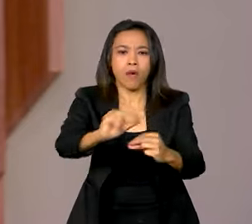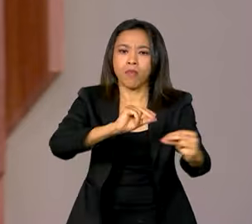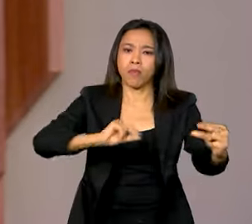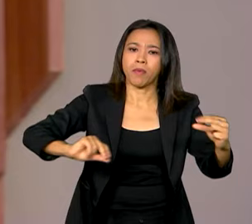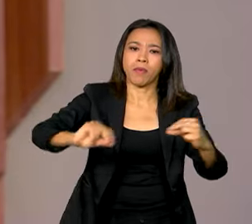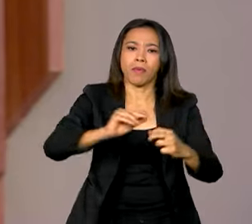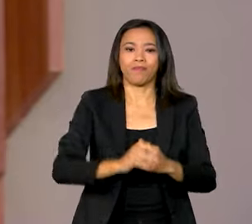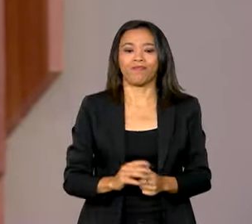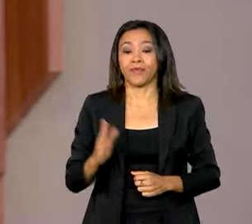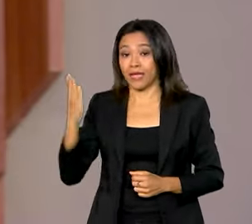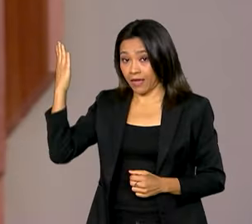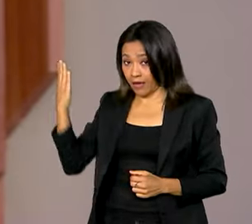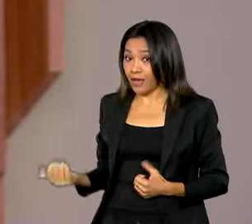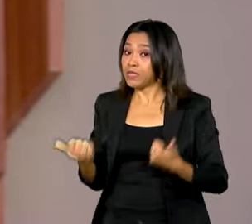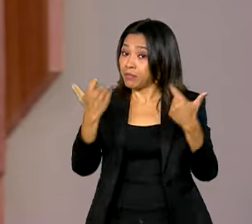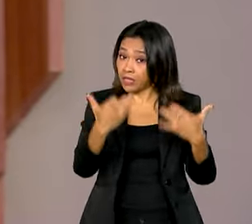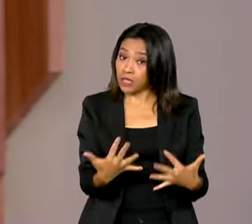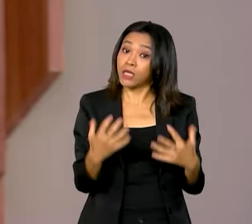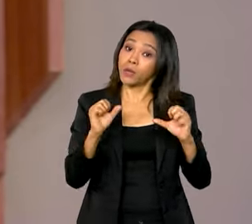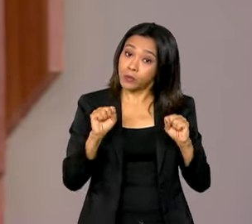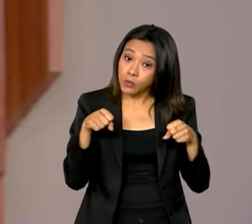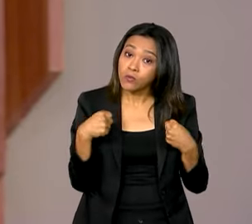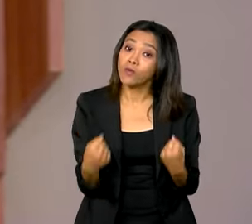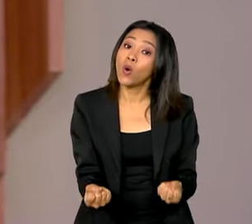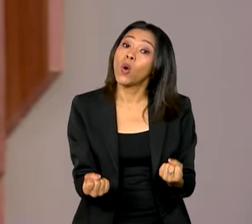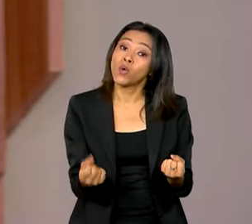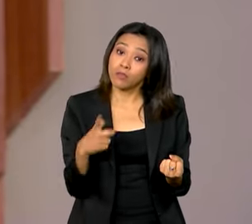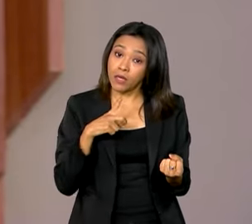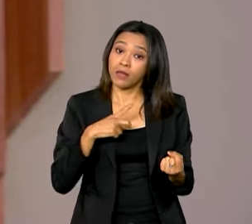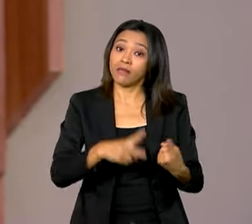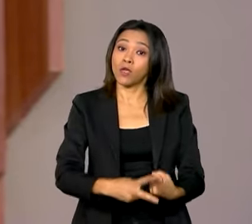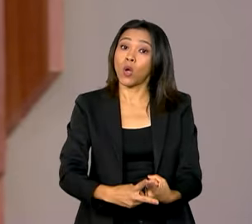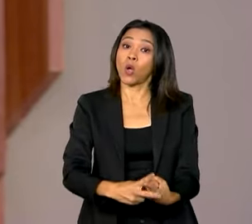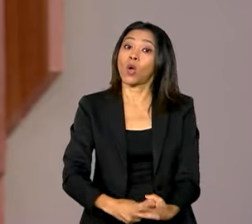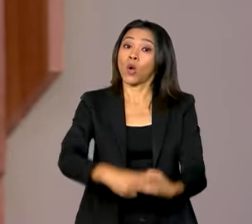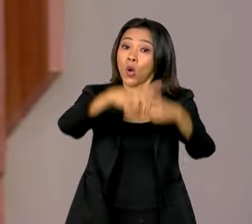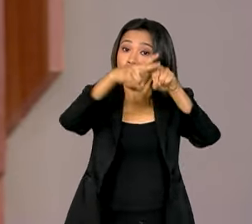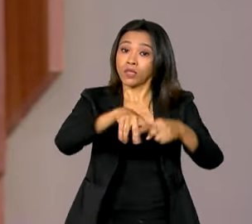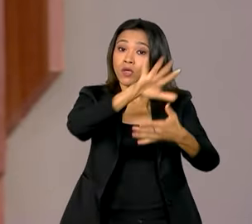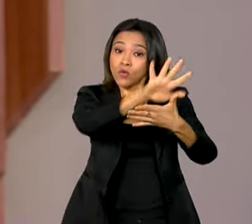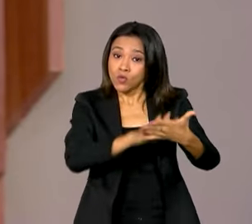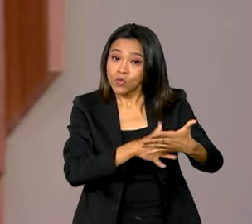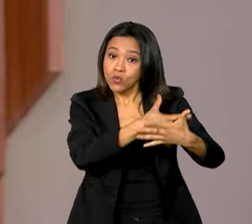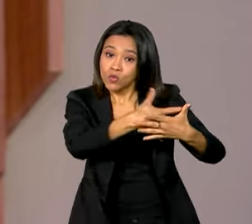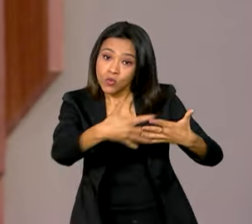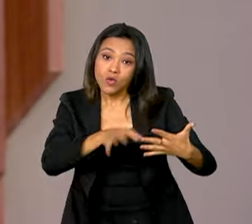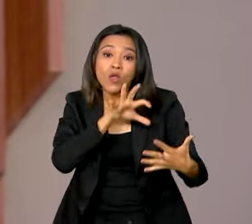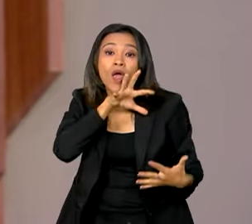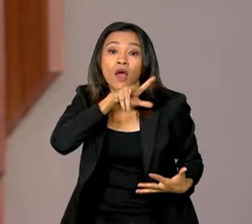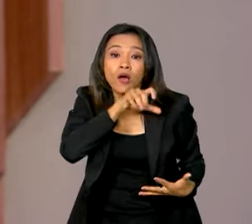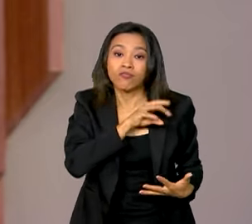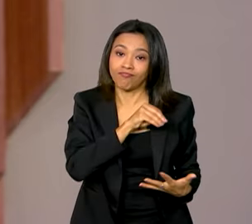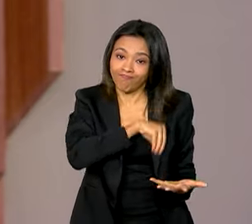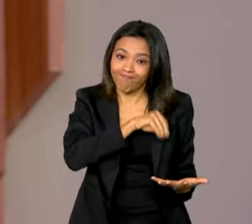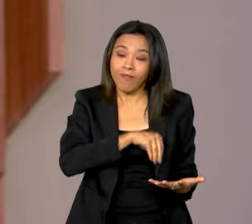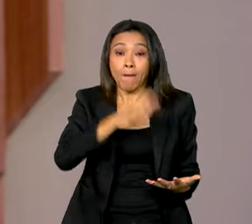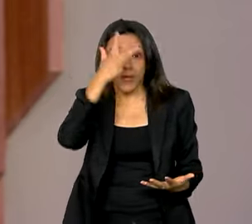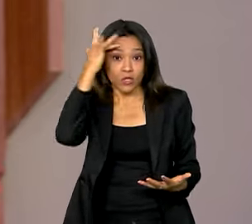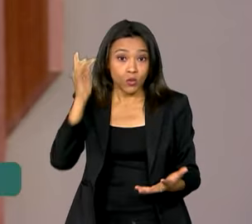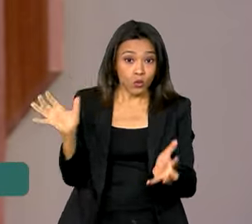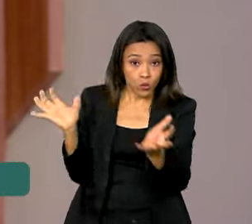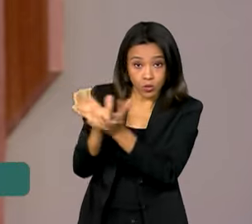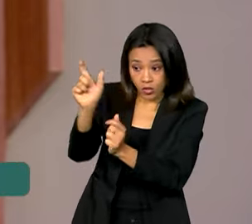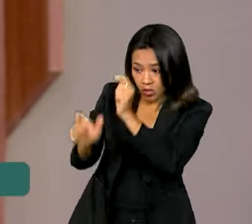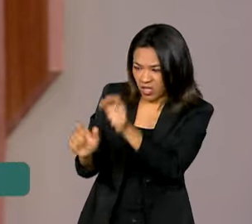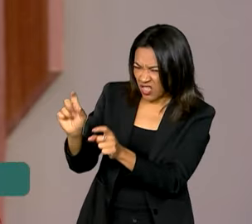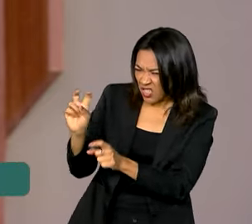Olha, é um esforço aí para que haja uma correção na tabela do imposto de renda. Para que pessoas que ganham até